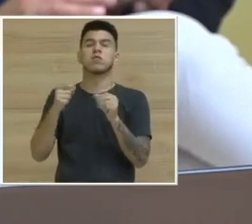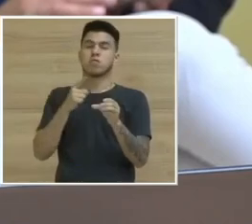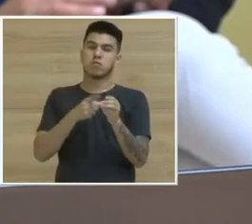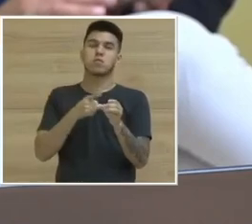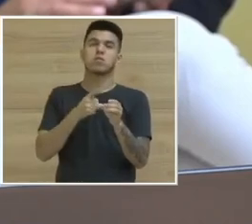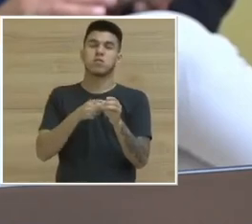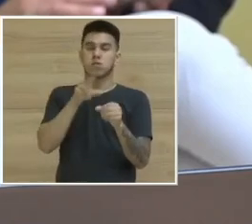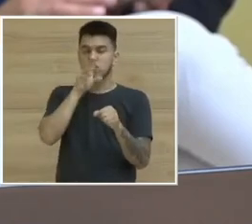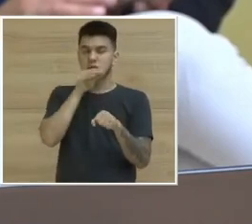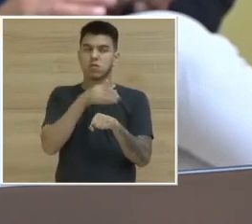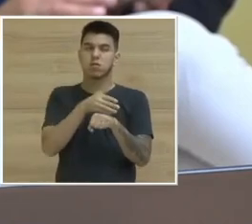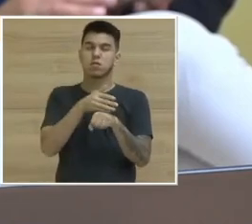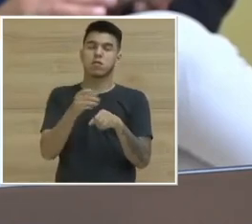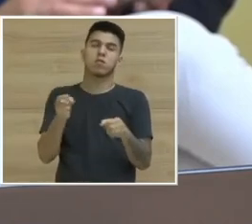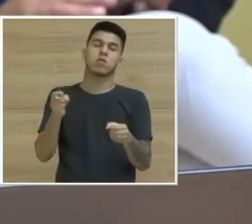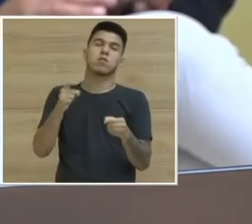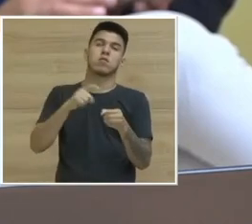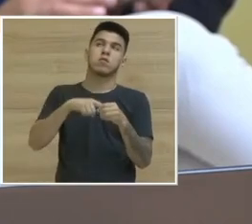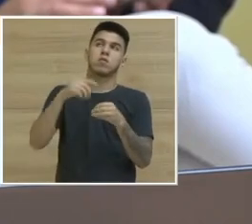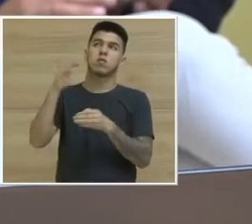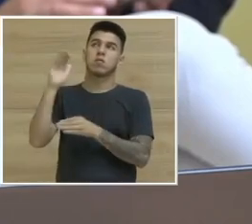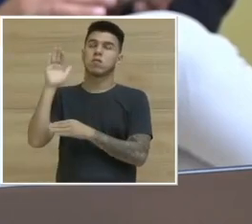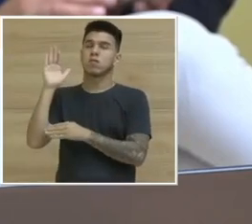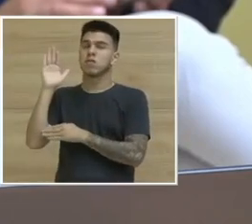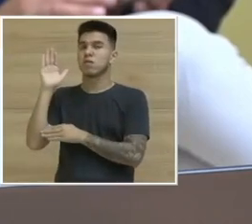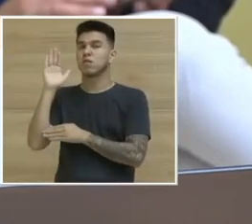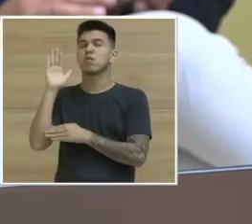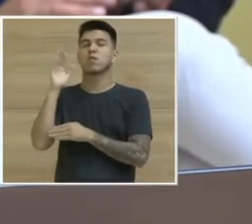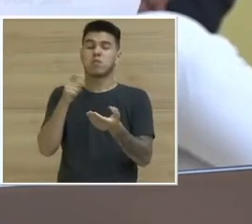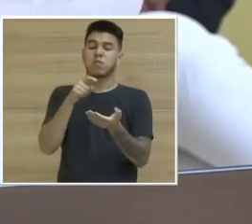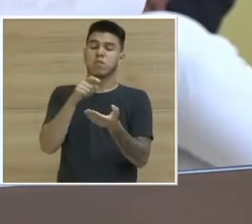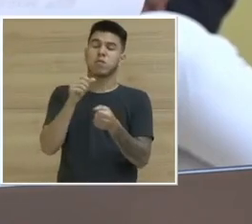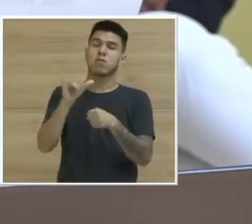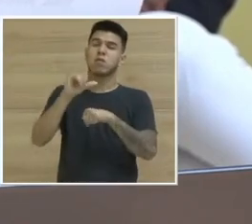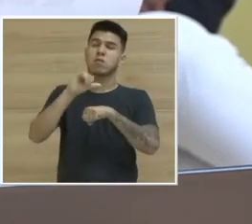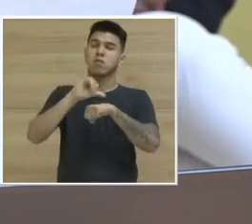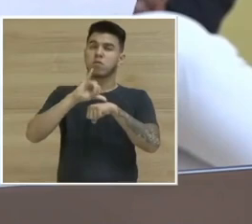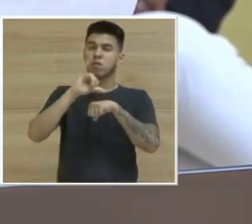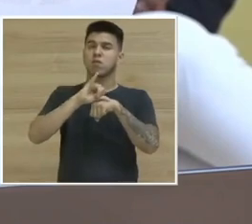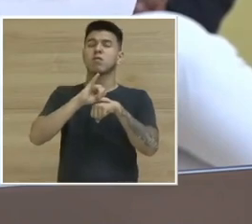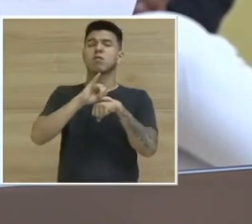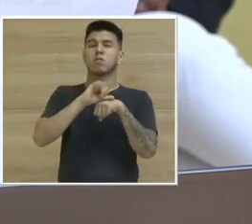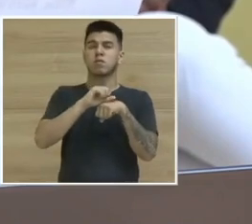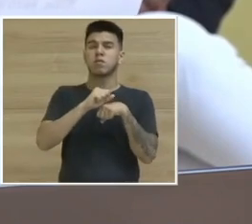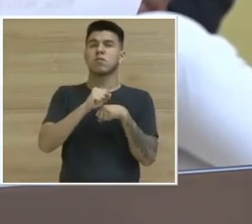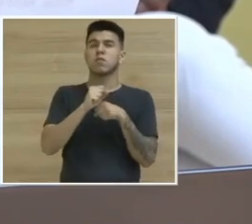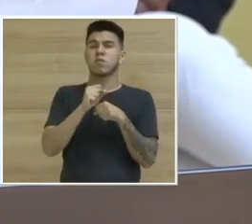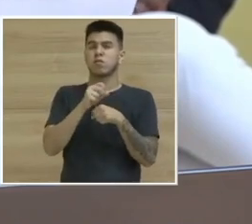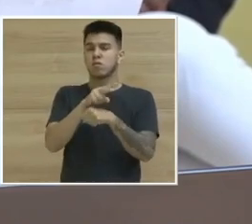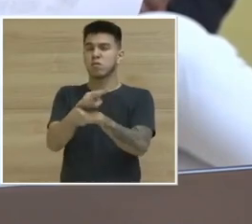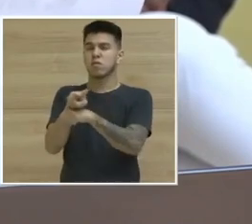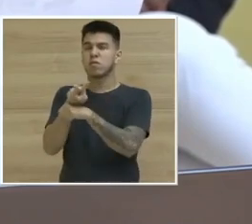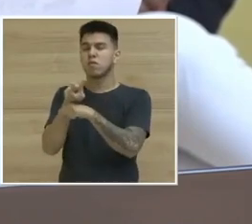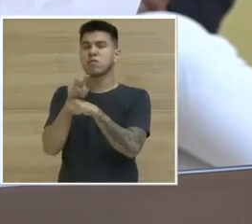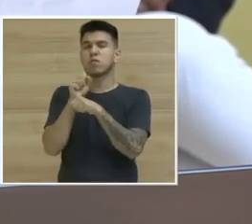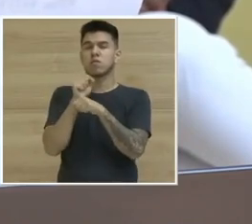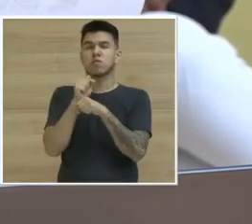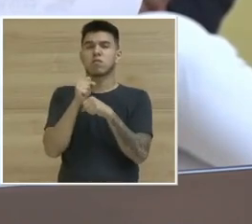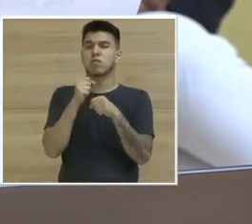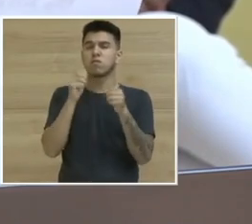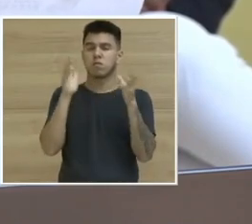A vereadora Cristina Ameira da Comissão de Políticas Públicas, que aprovou o projeto, leu o relatório. A